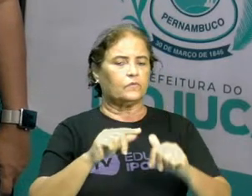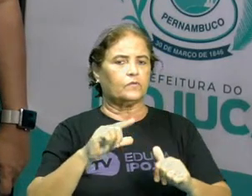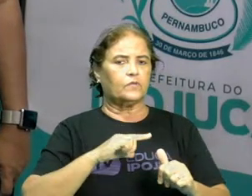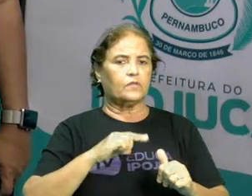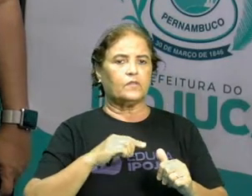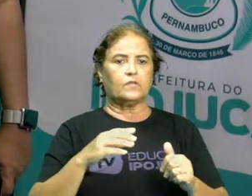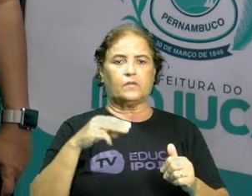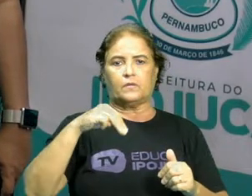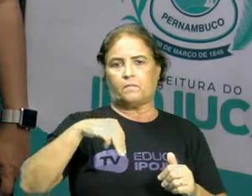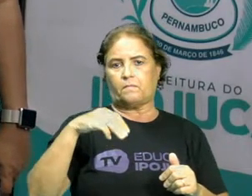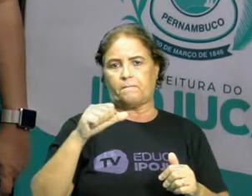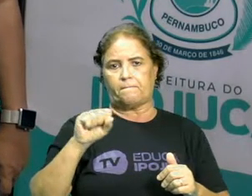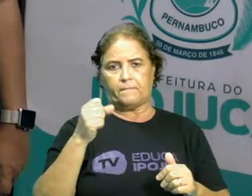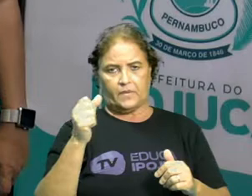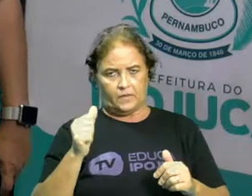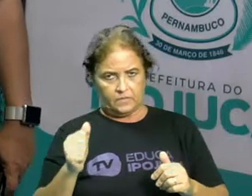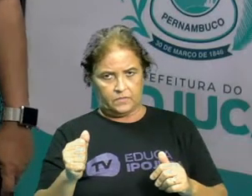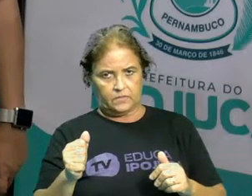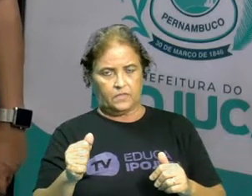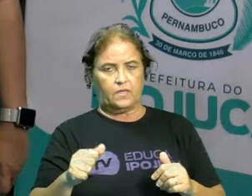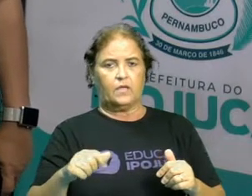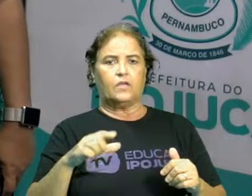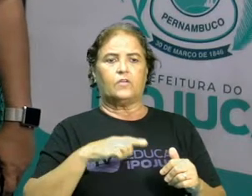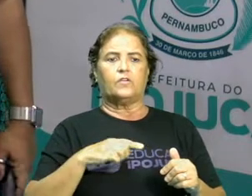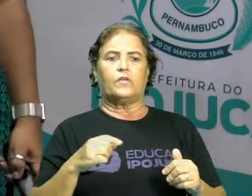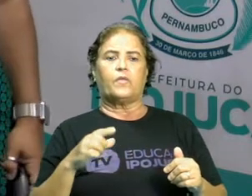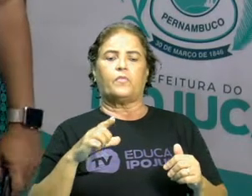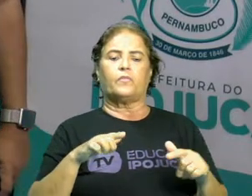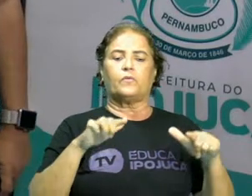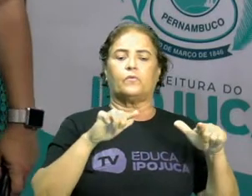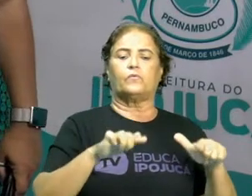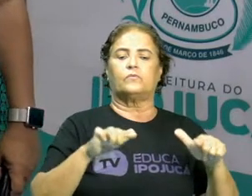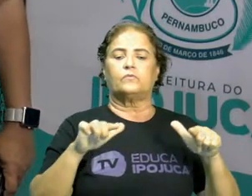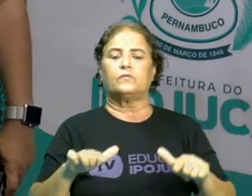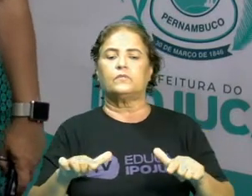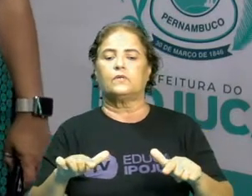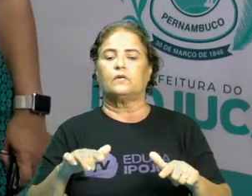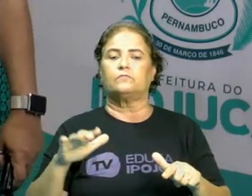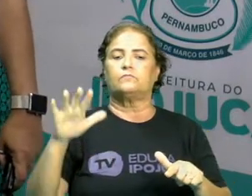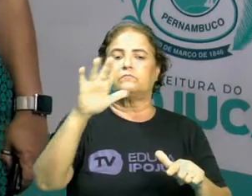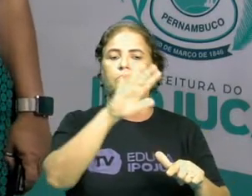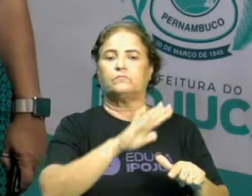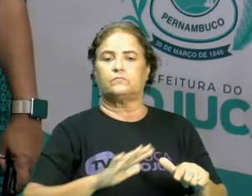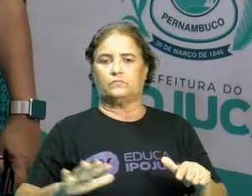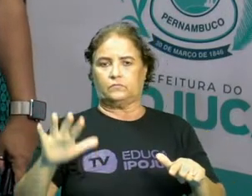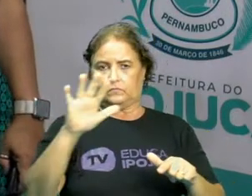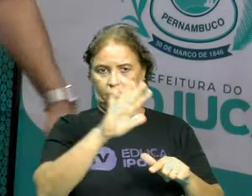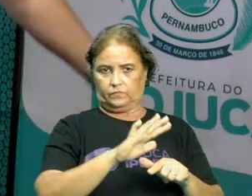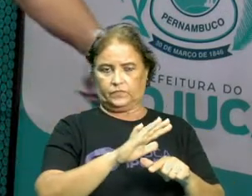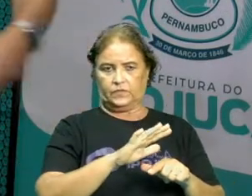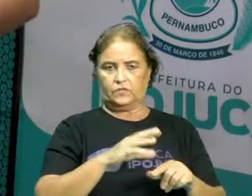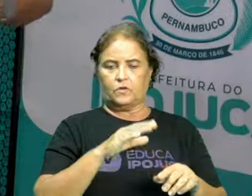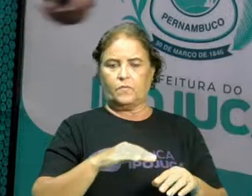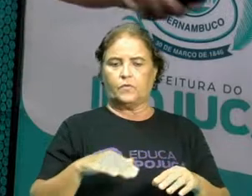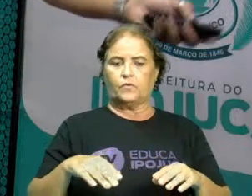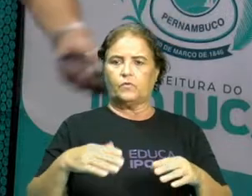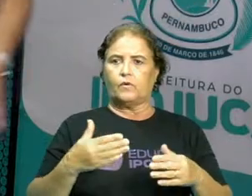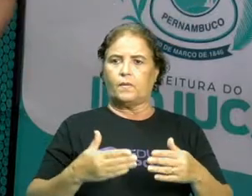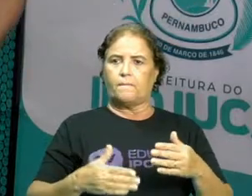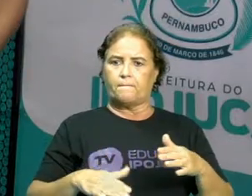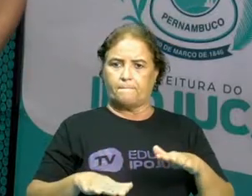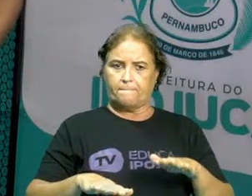e ocupa lugar no espaço. Então tem massa, ou seja, eu coloquei em cima na balança e registrou um valor ou